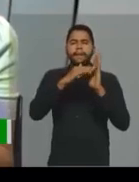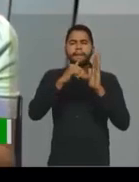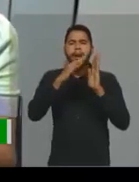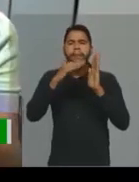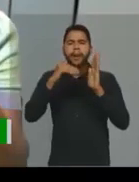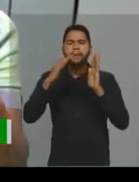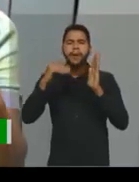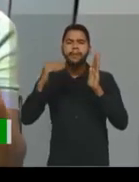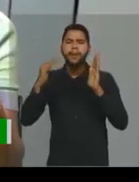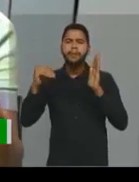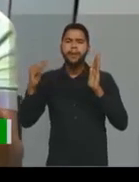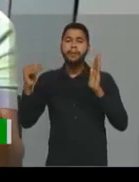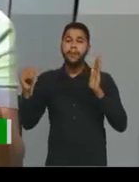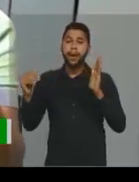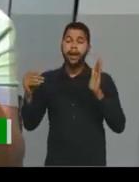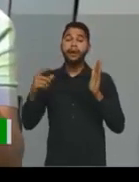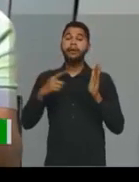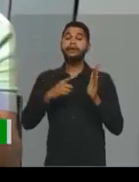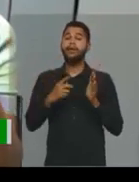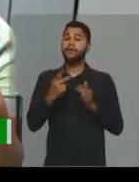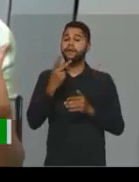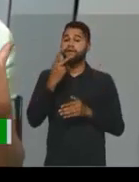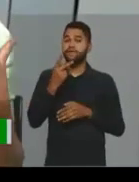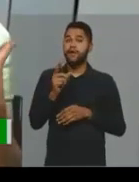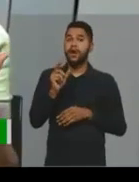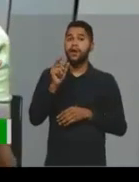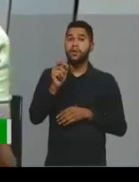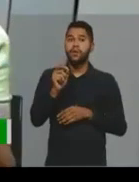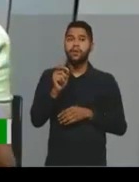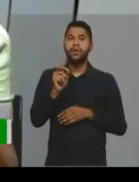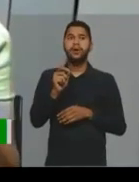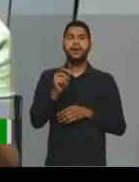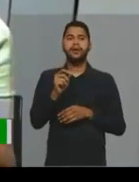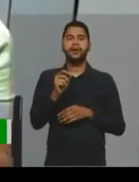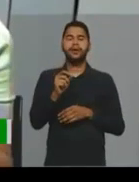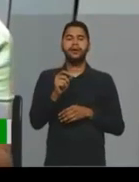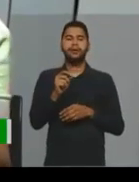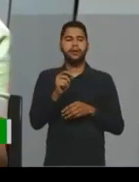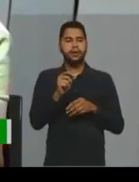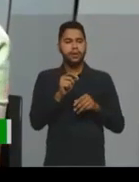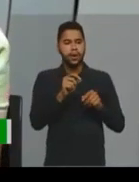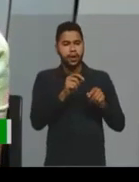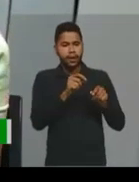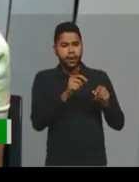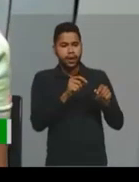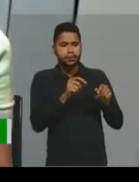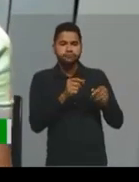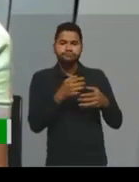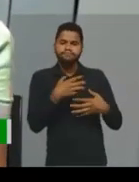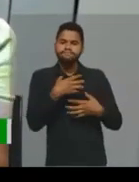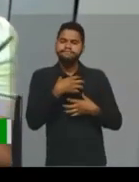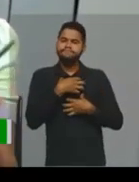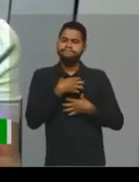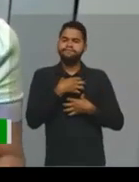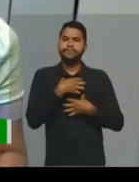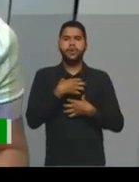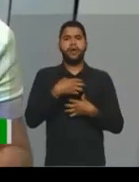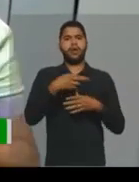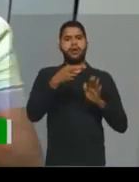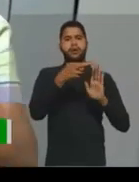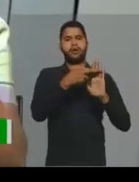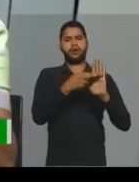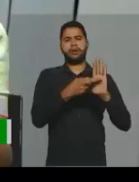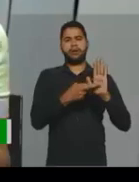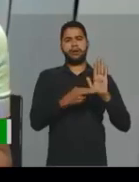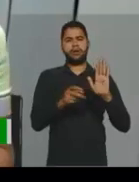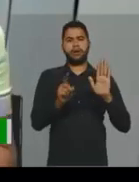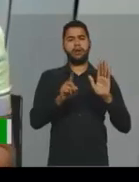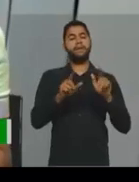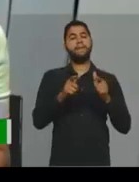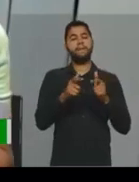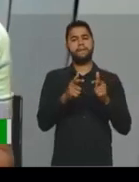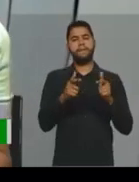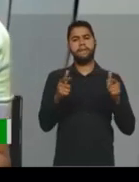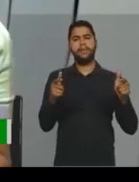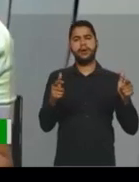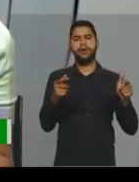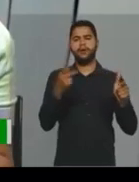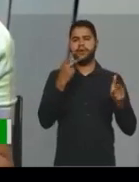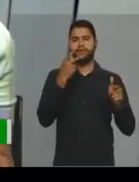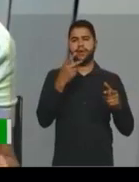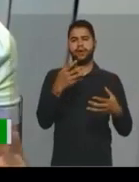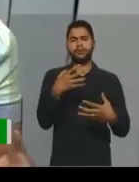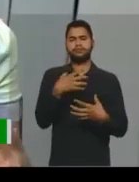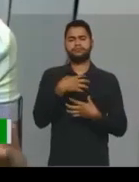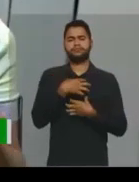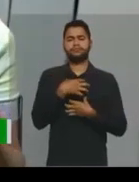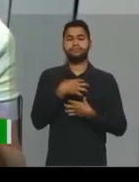ter... Então, ali fala o quê? Muitos deles de sentimentos. Não é uma regra, né? Mas a maioria fala de